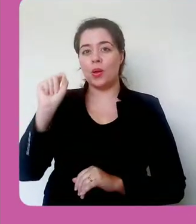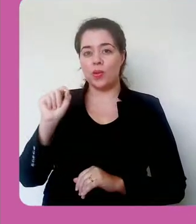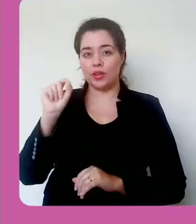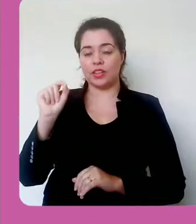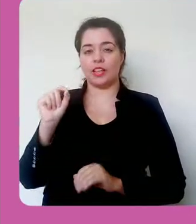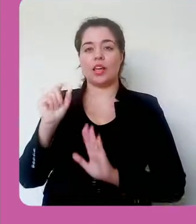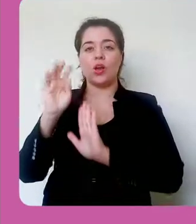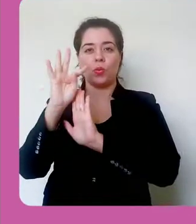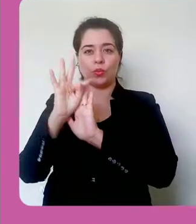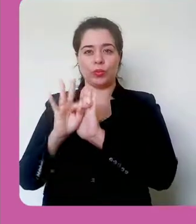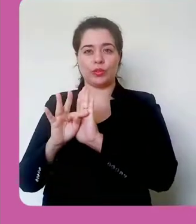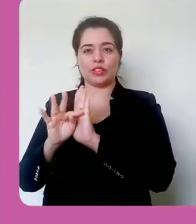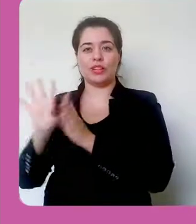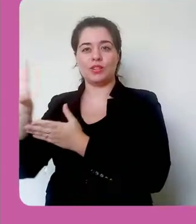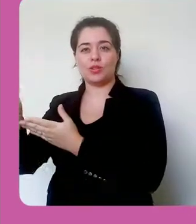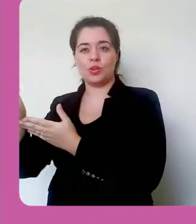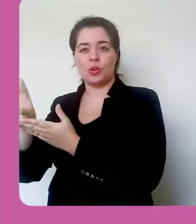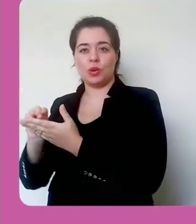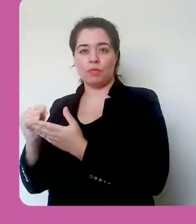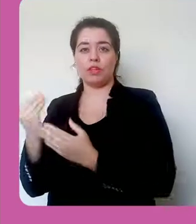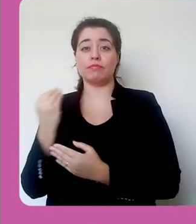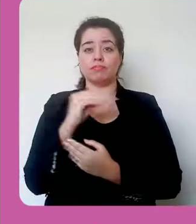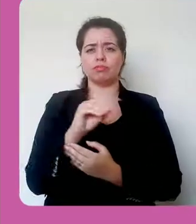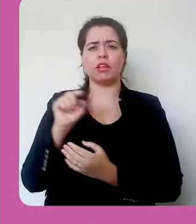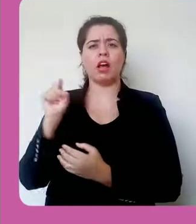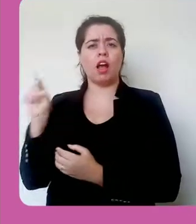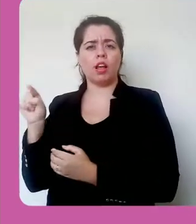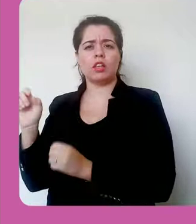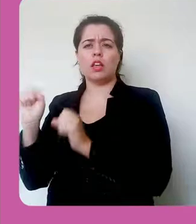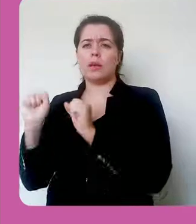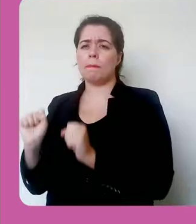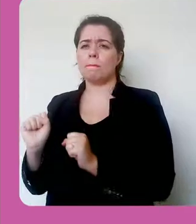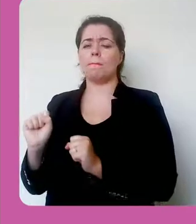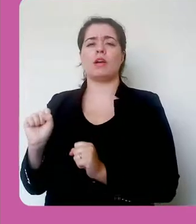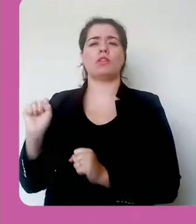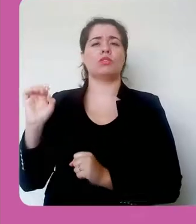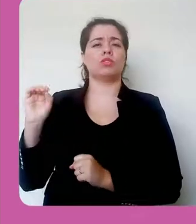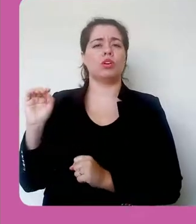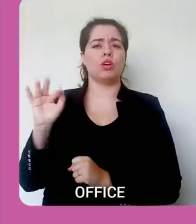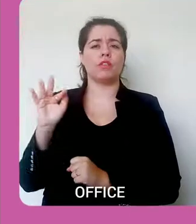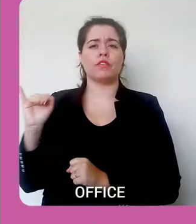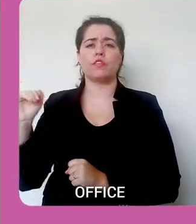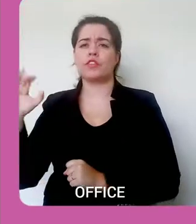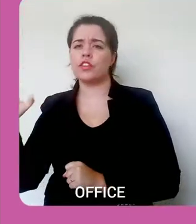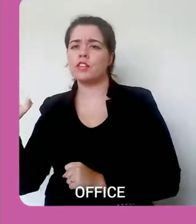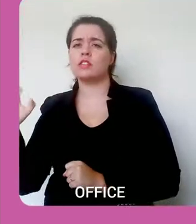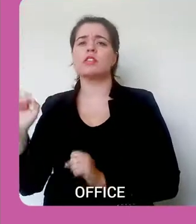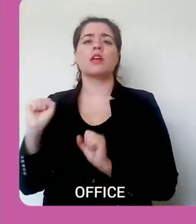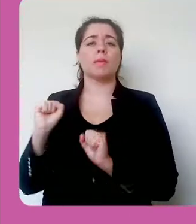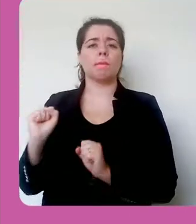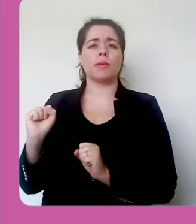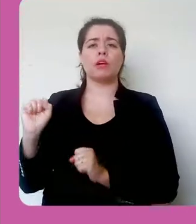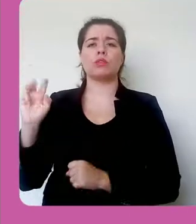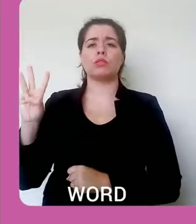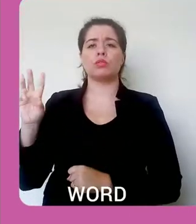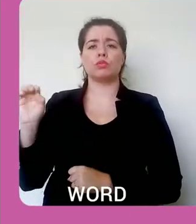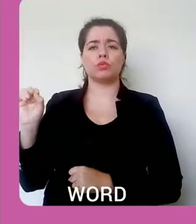Office, o Word, ou até o Docs, As imagens não são copiadas.